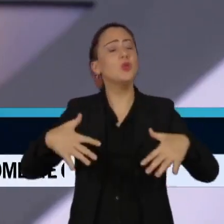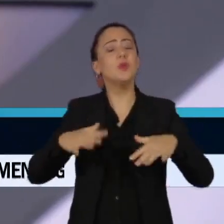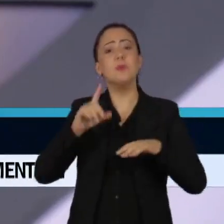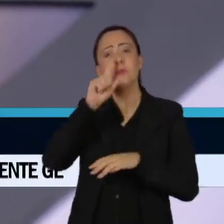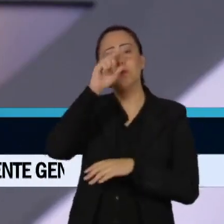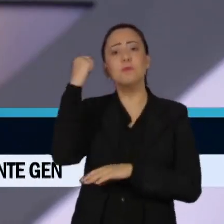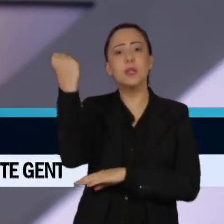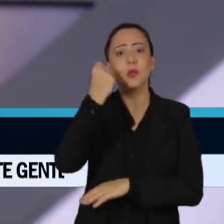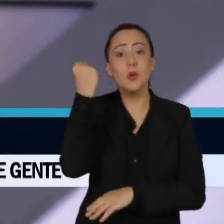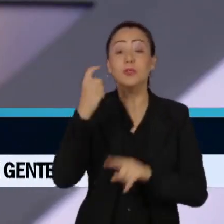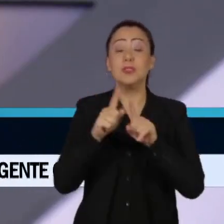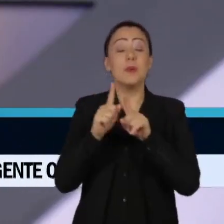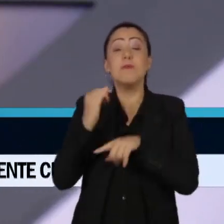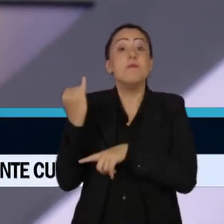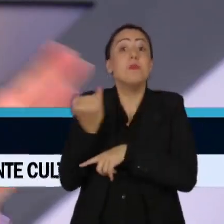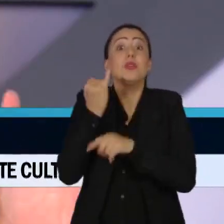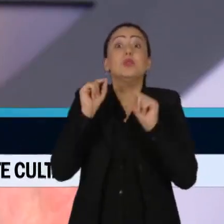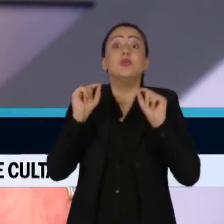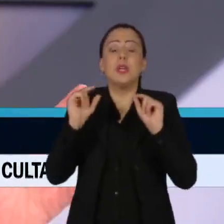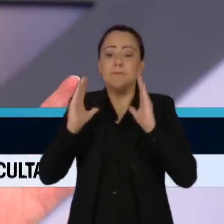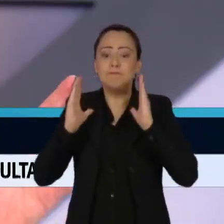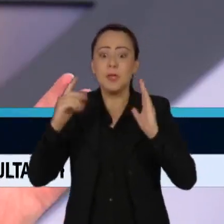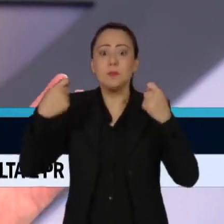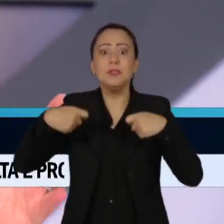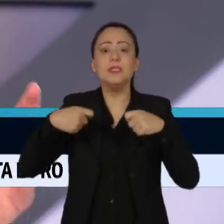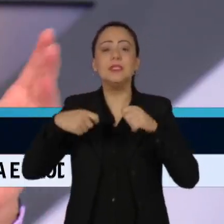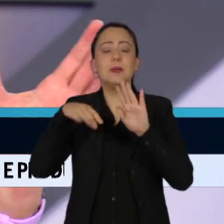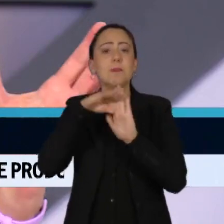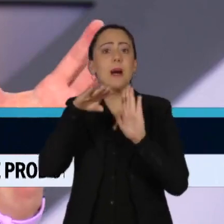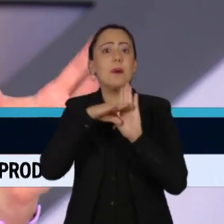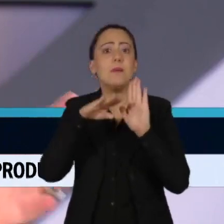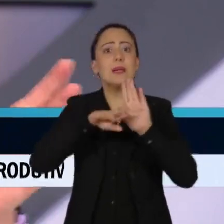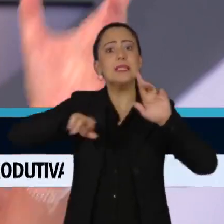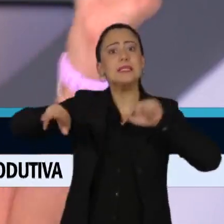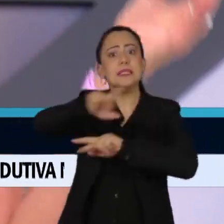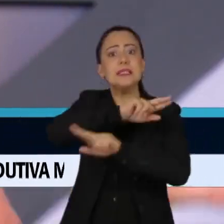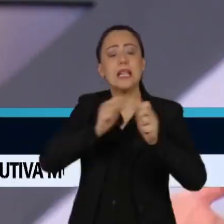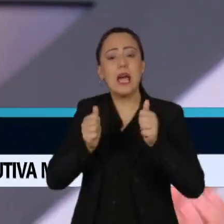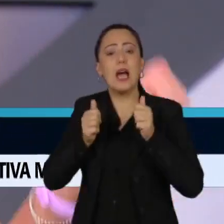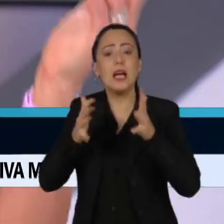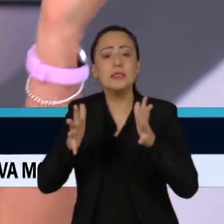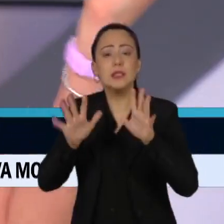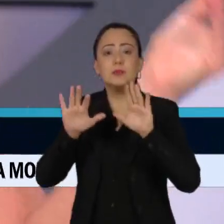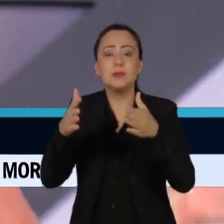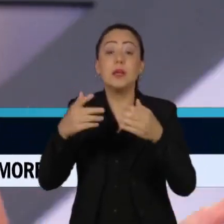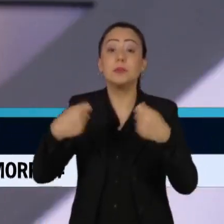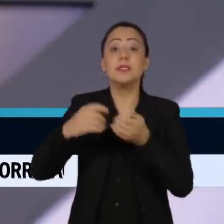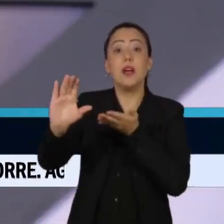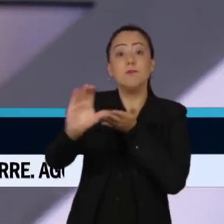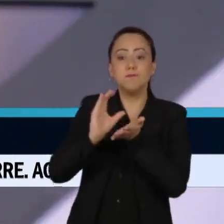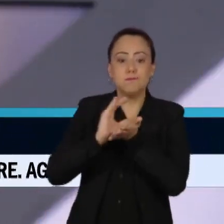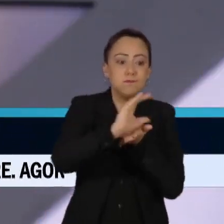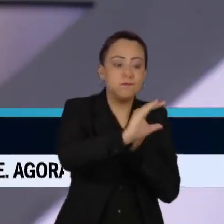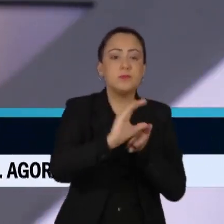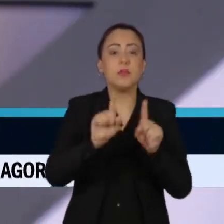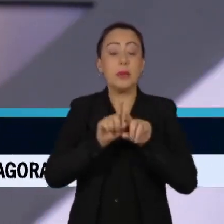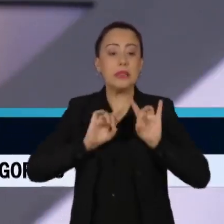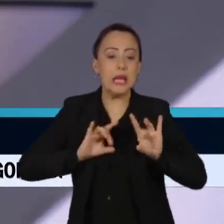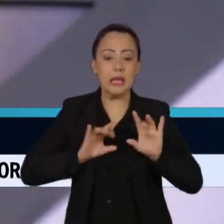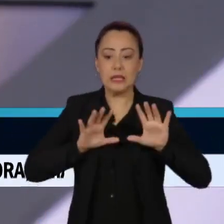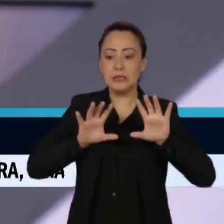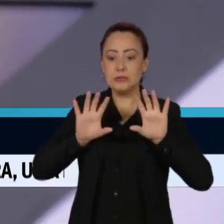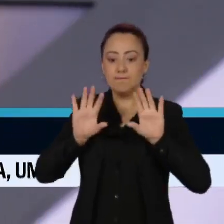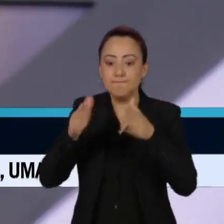que tinha naquele momento a gente fazer uma série de medidas que dependiam de recursos, dependiam de coisas técnicas, então